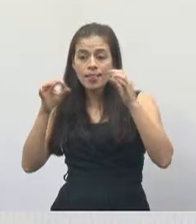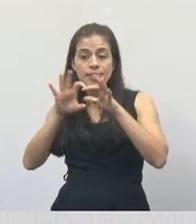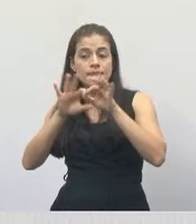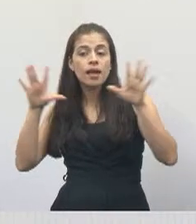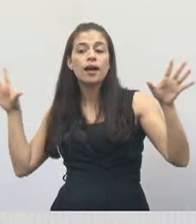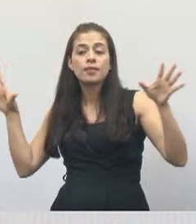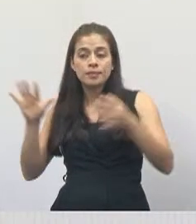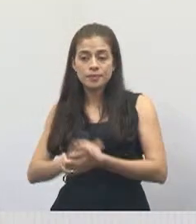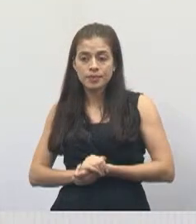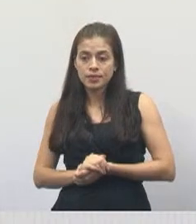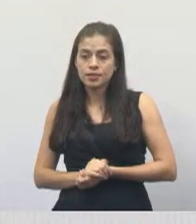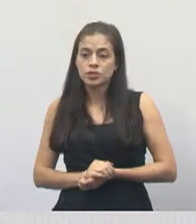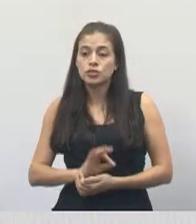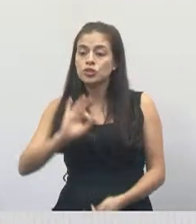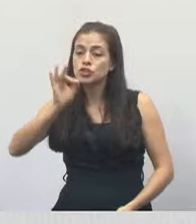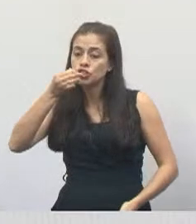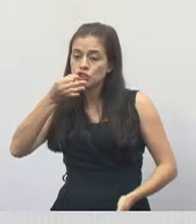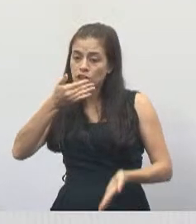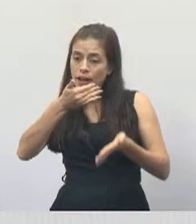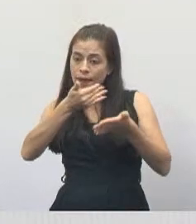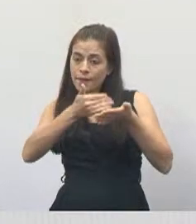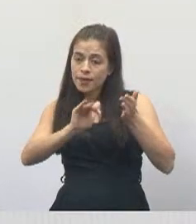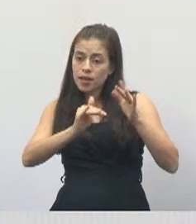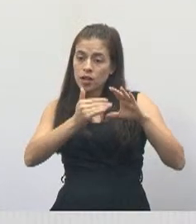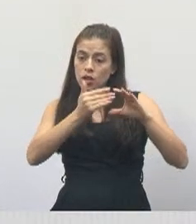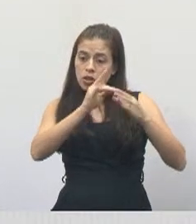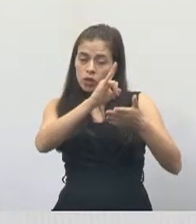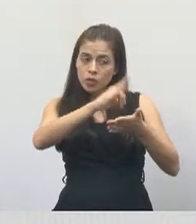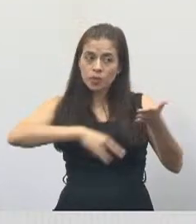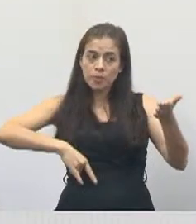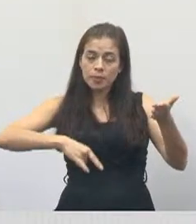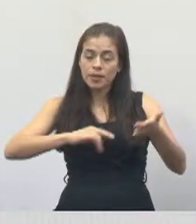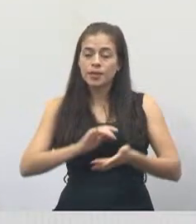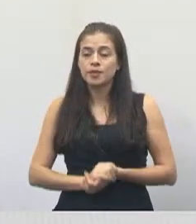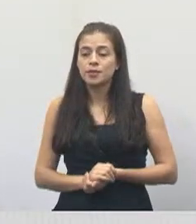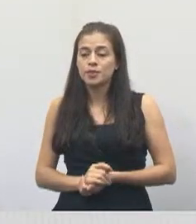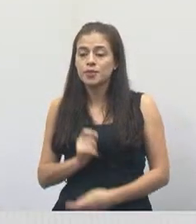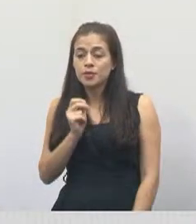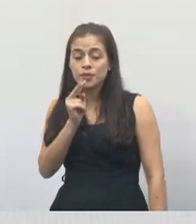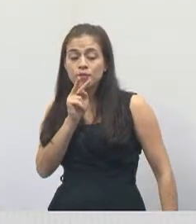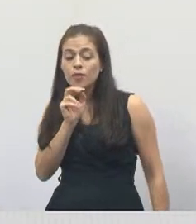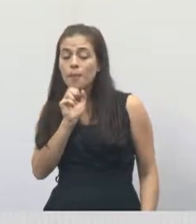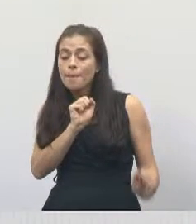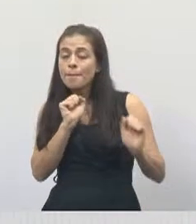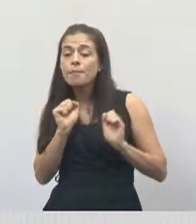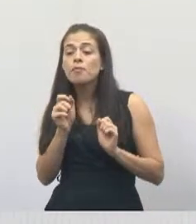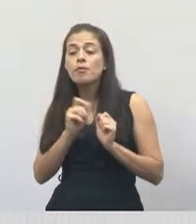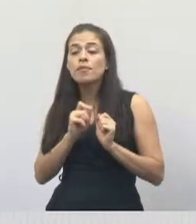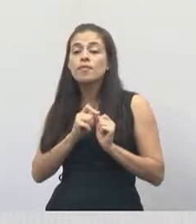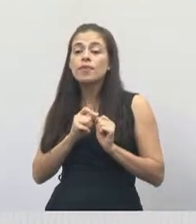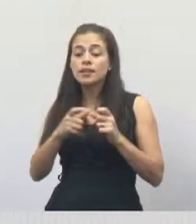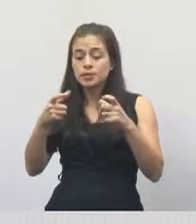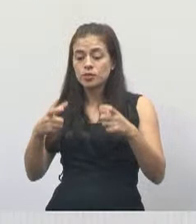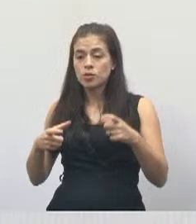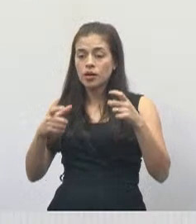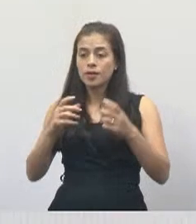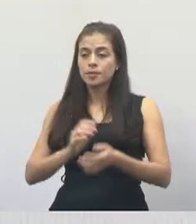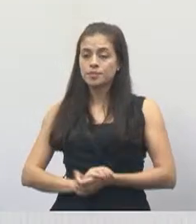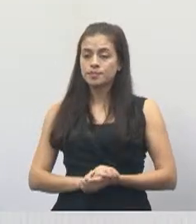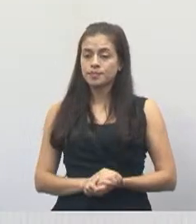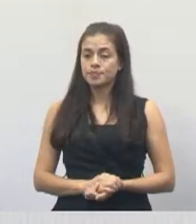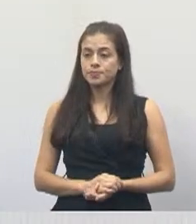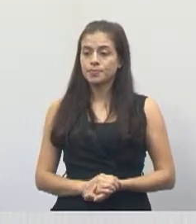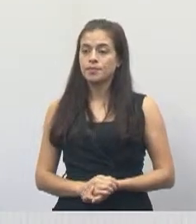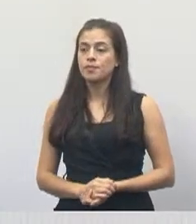Mas já mandamos o documento e a gente vai ver o que pode fazer aí nesse local. O